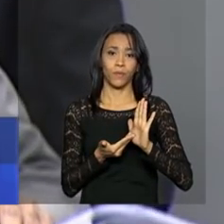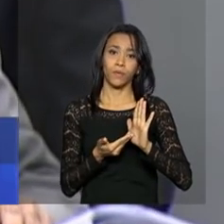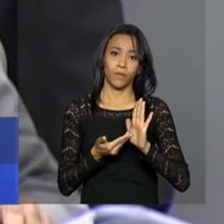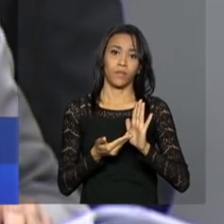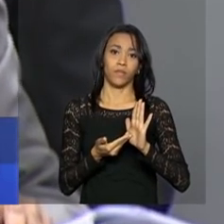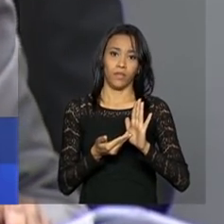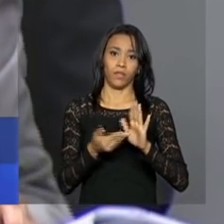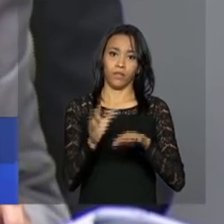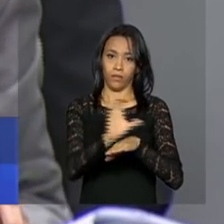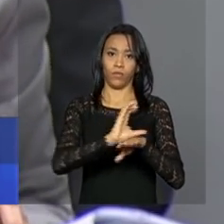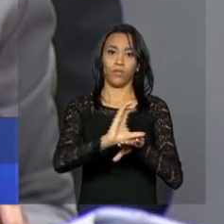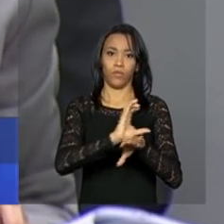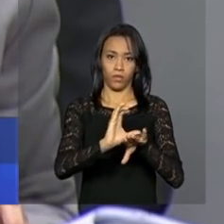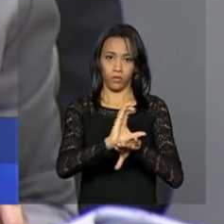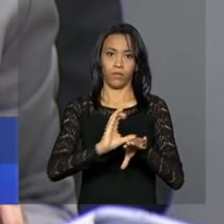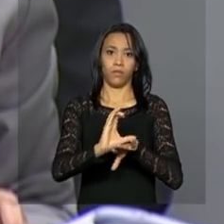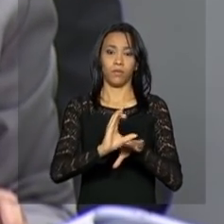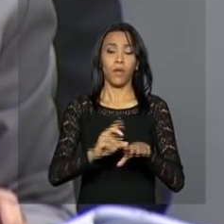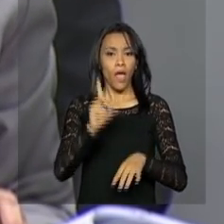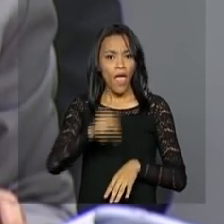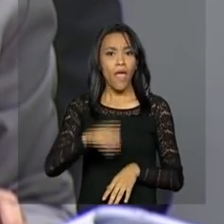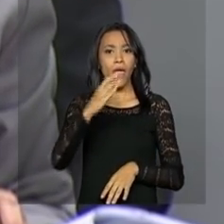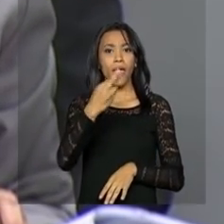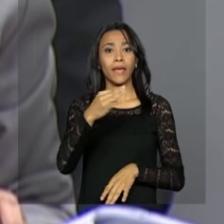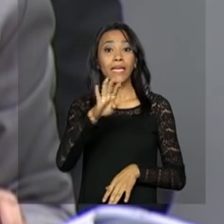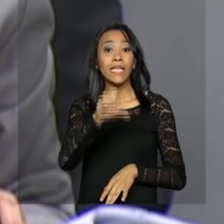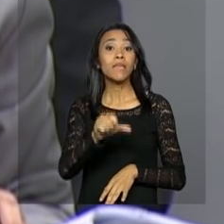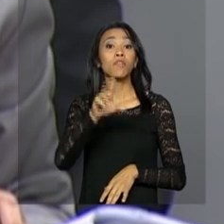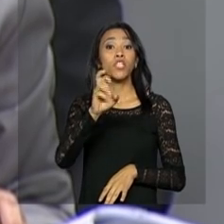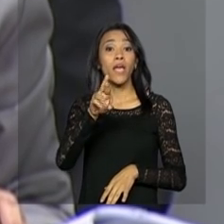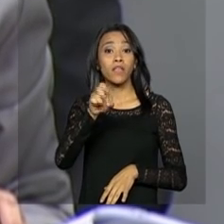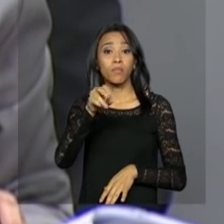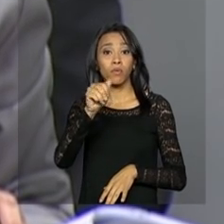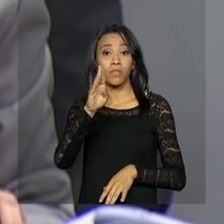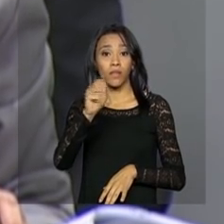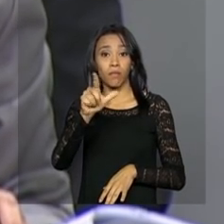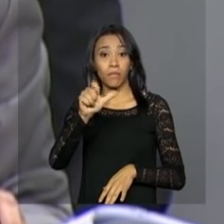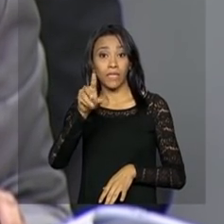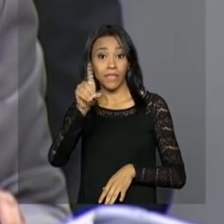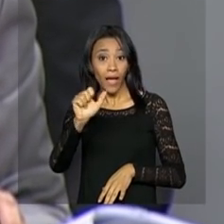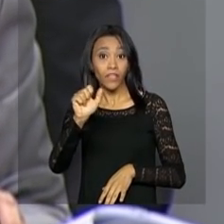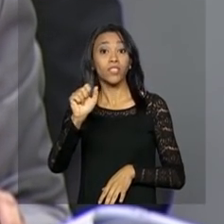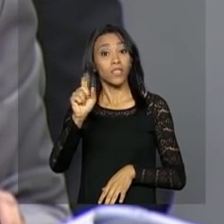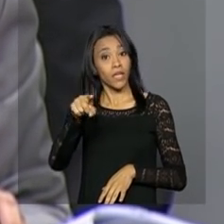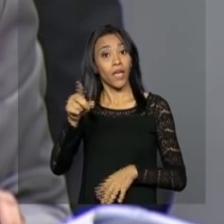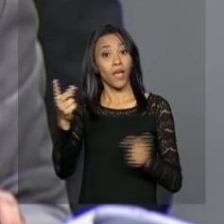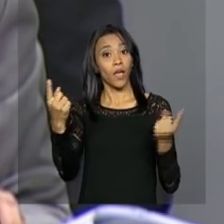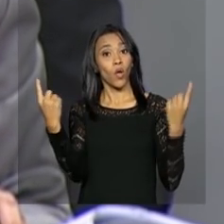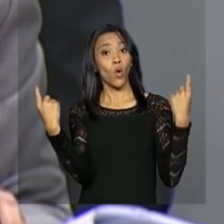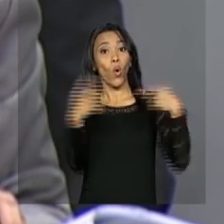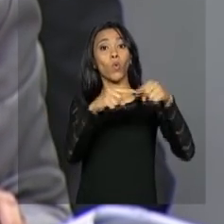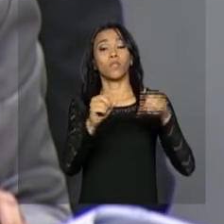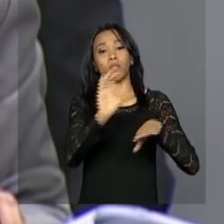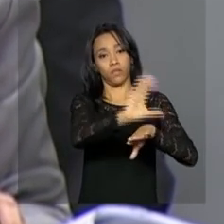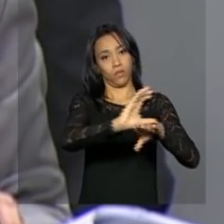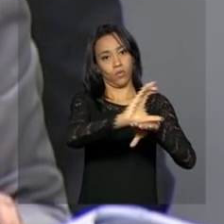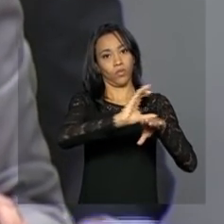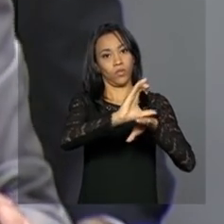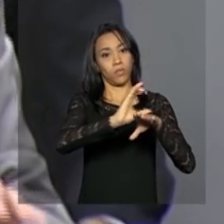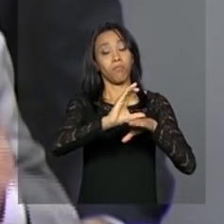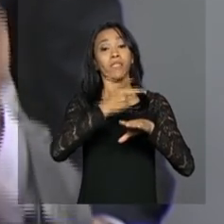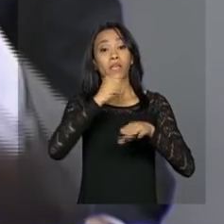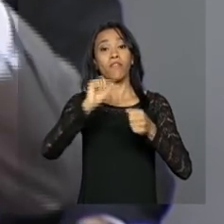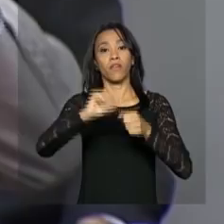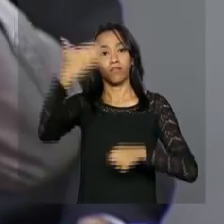palavras inúteis. São crimes de responsabilidade os atos do presidente da República que atentem contra a Constituição. Atos do